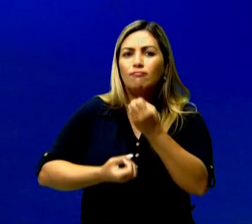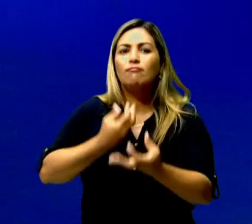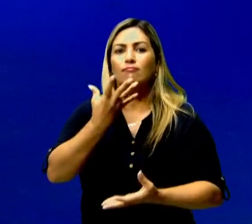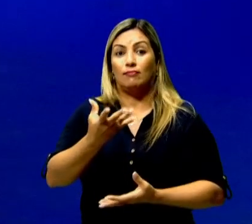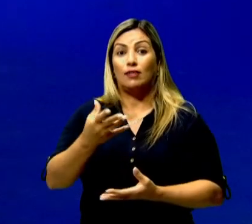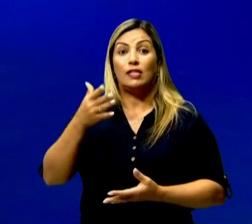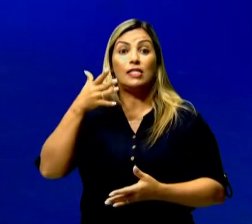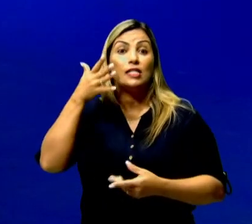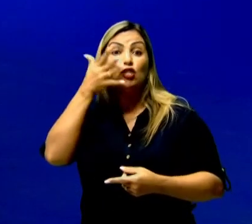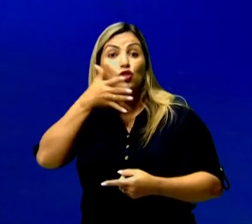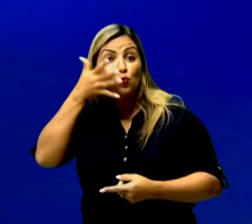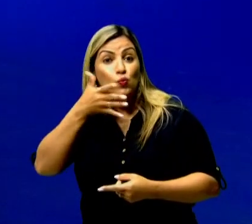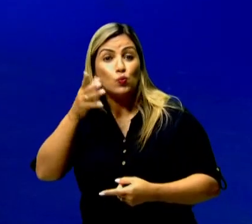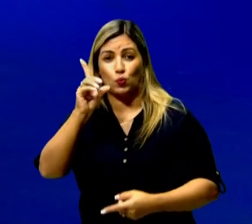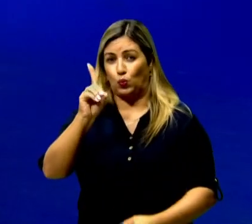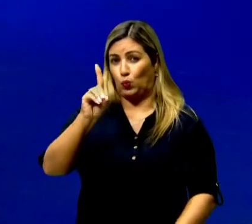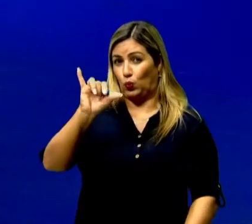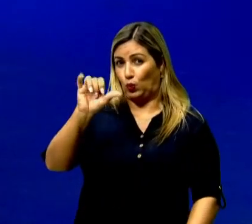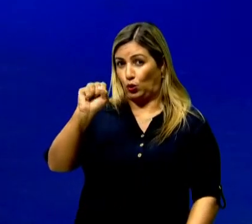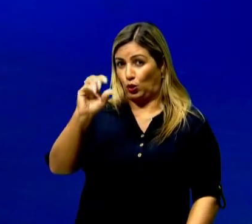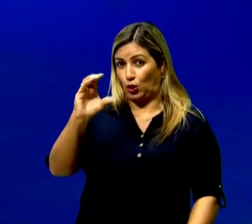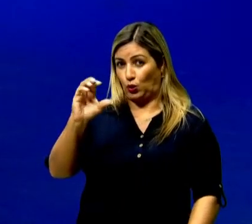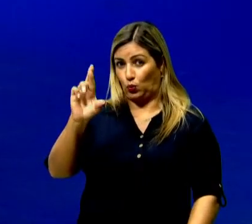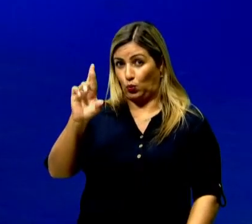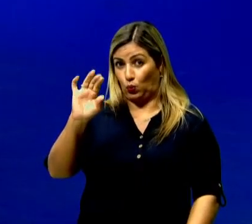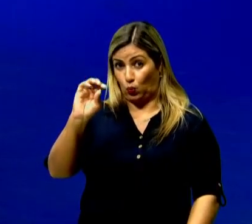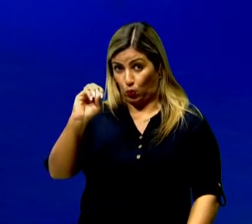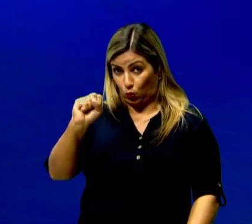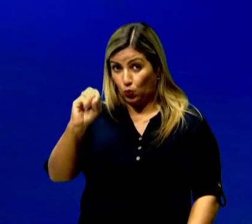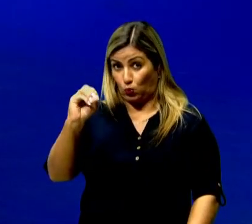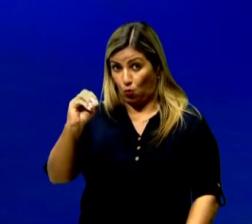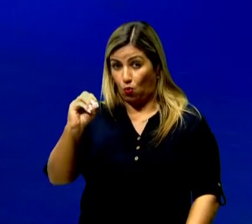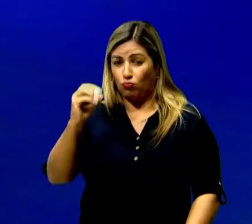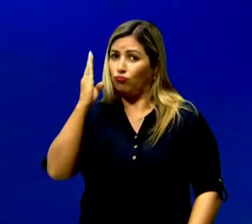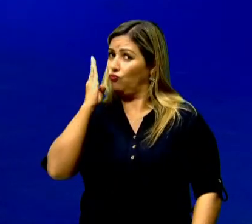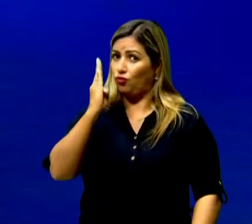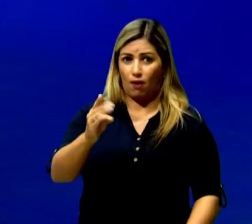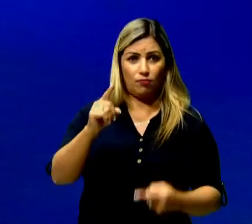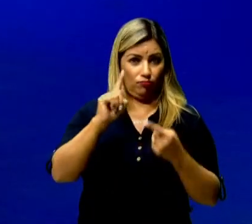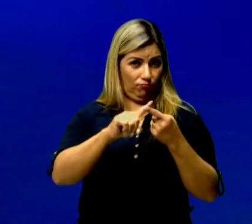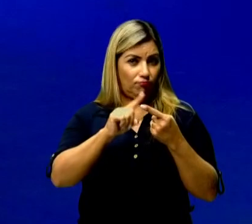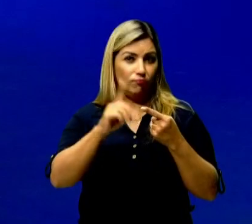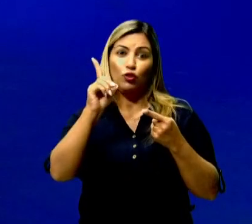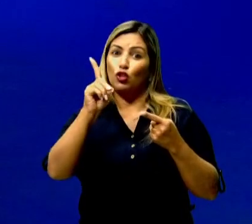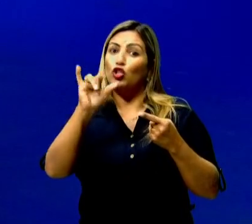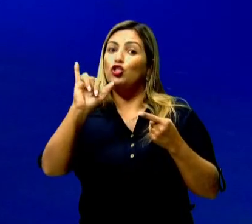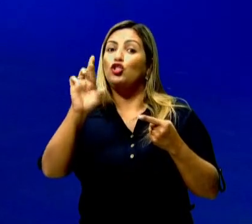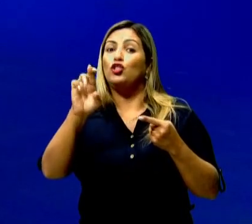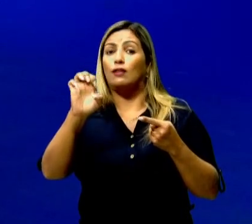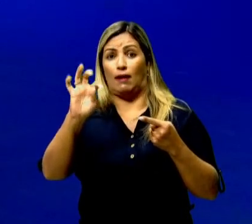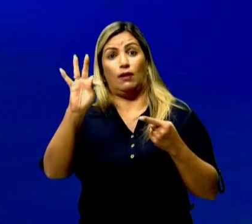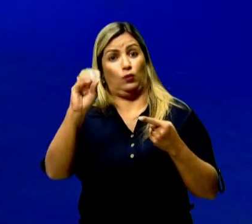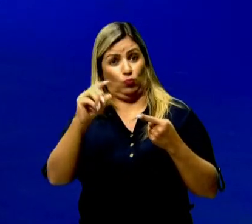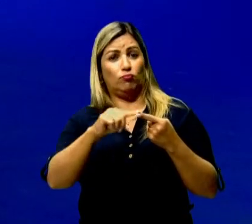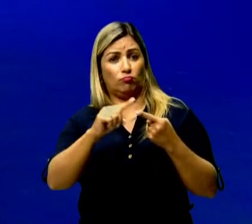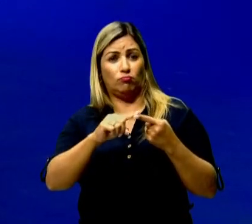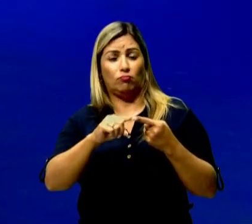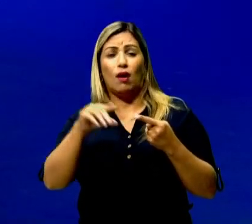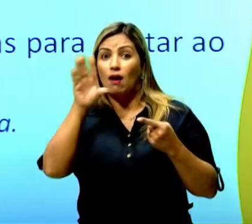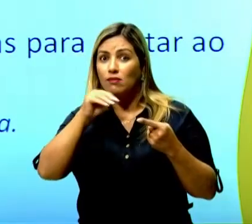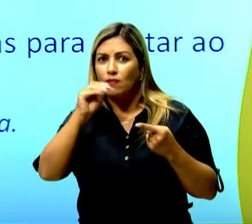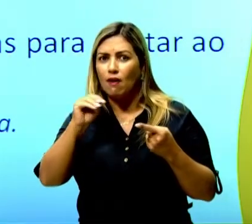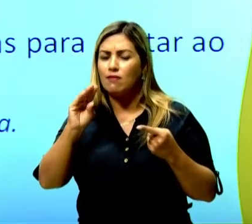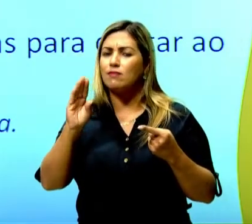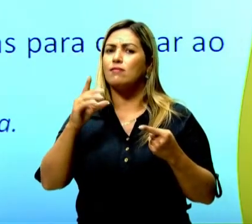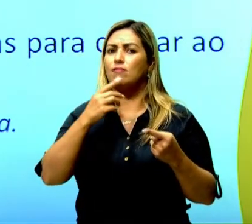ele é chamado de discurso direto. Então, as falas são reproduzidas diretamente, as falas dos personagens, né,